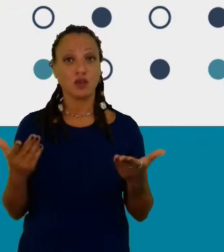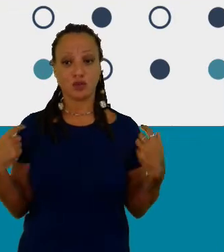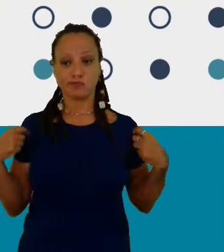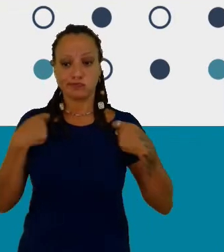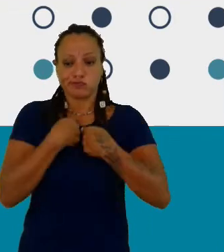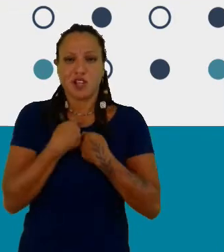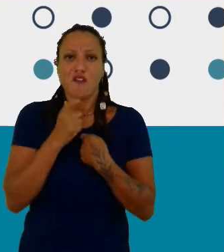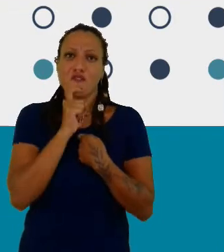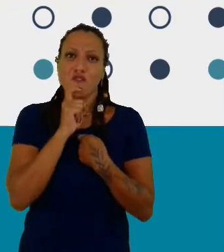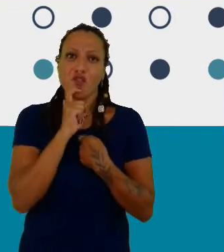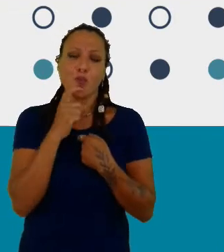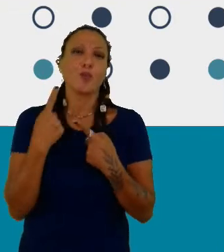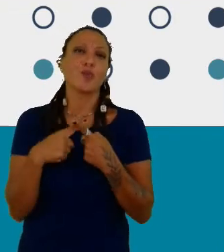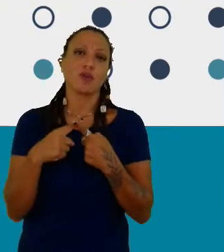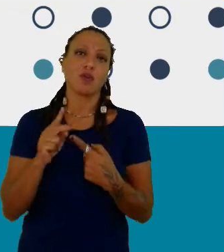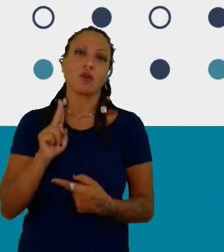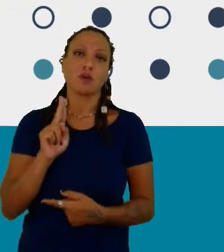frio.